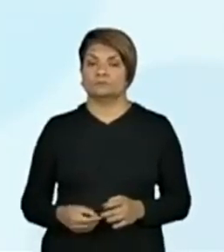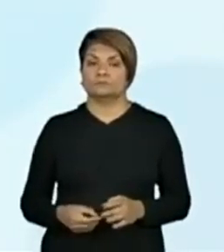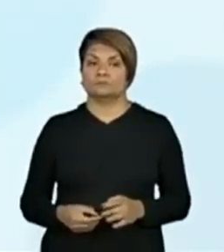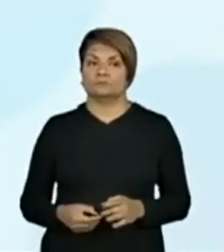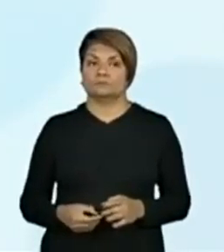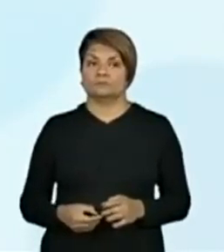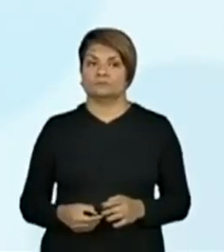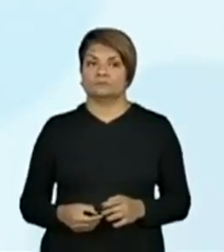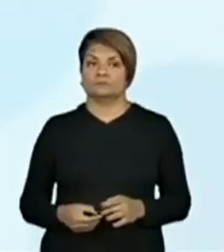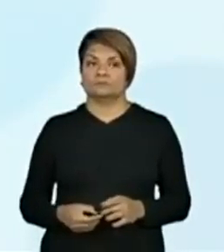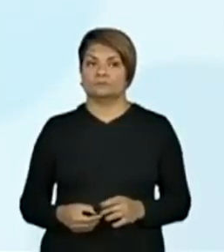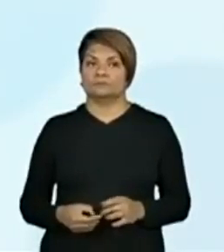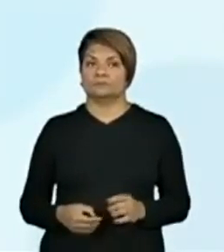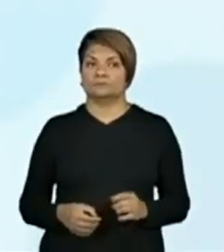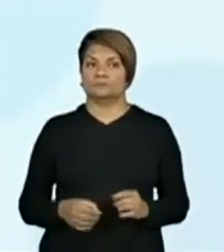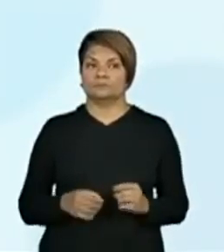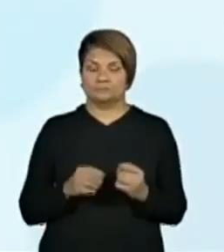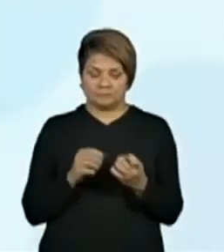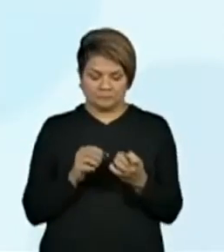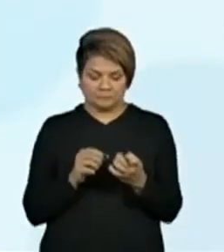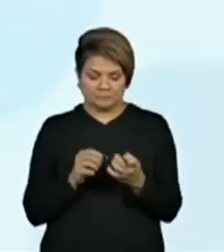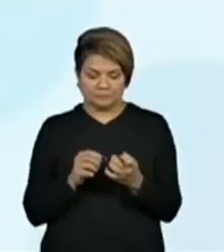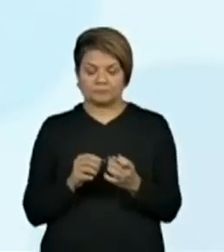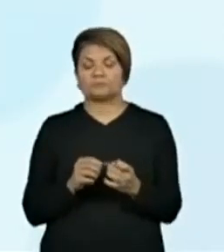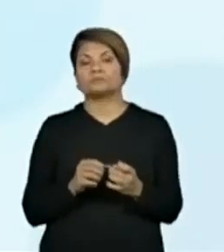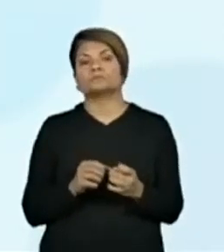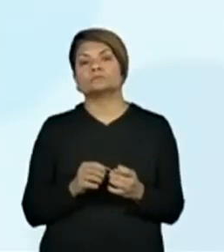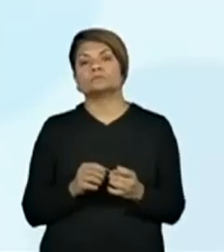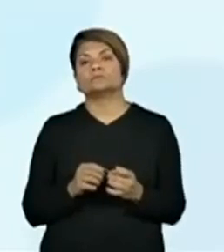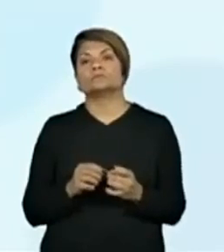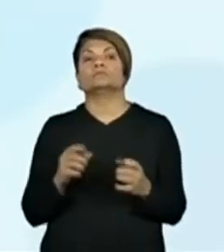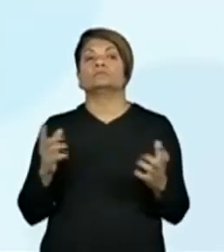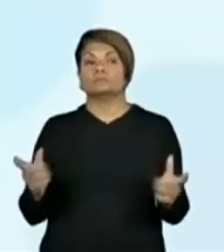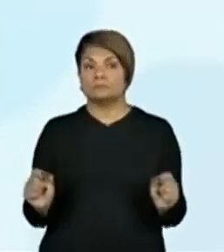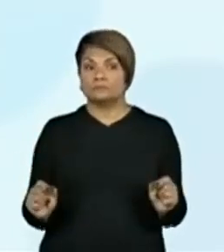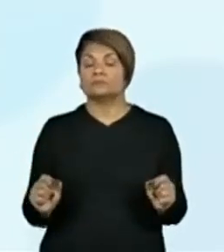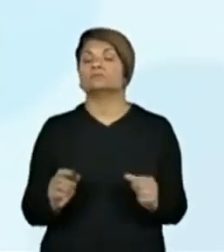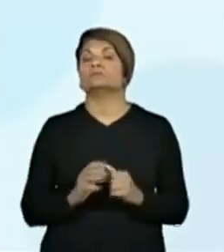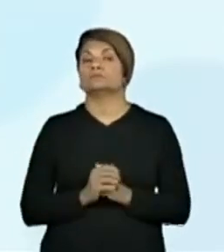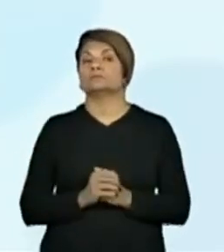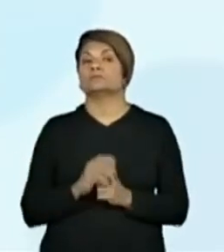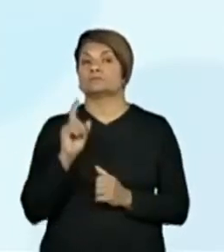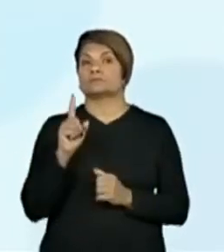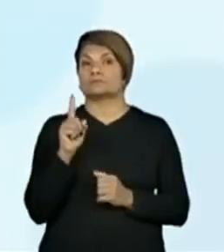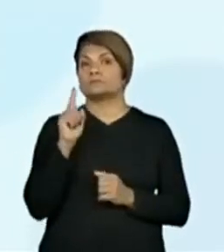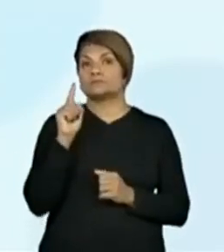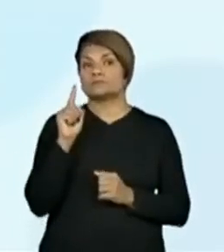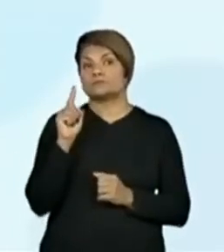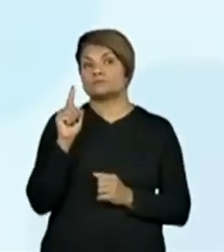vou espremer aqui para caber, tá? E em